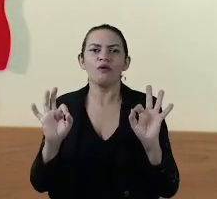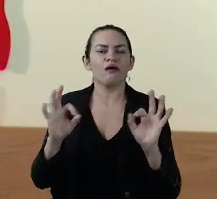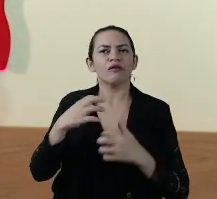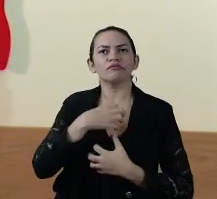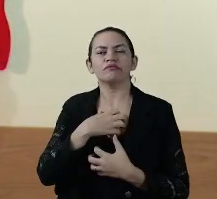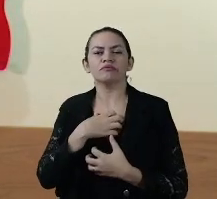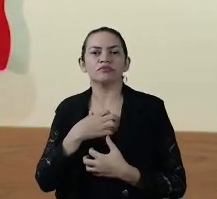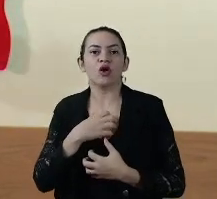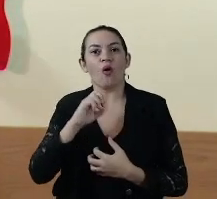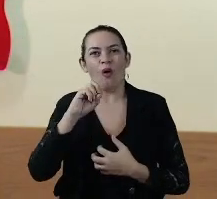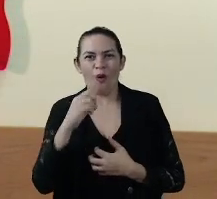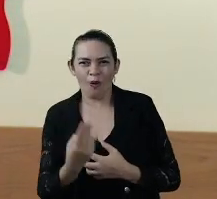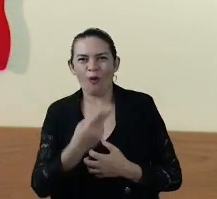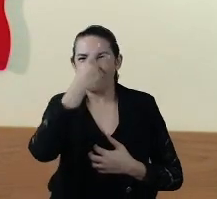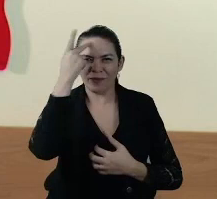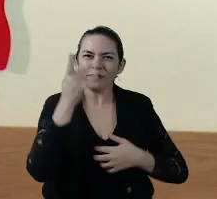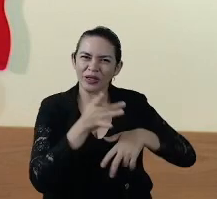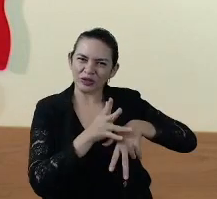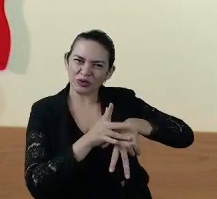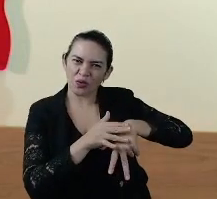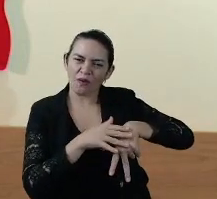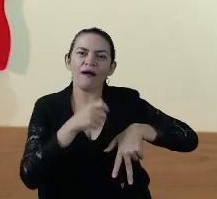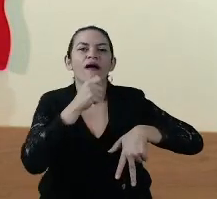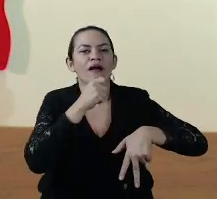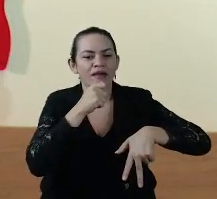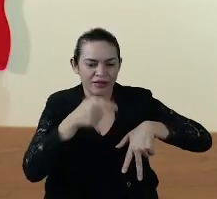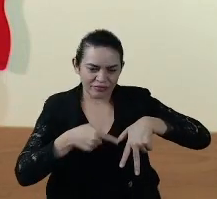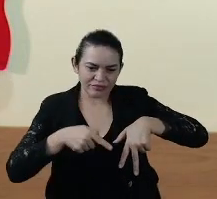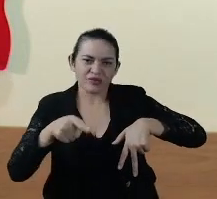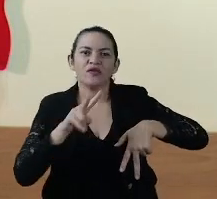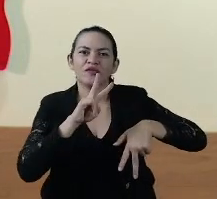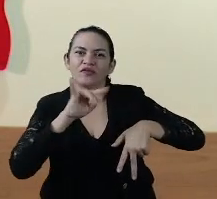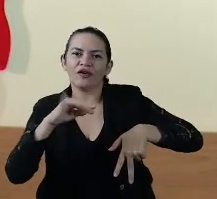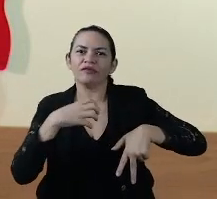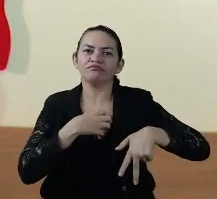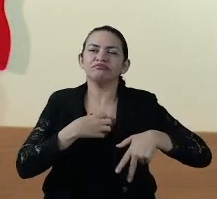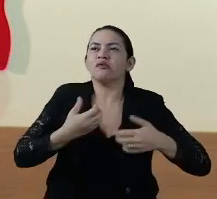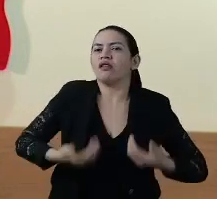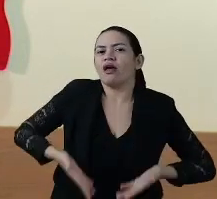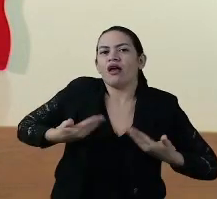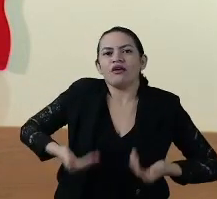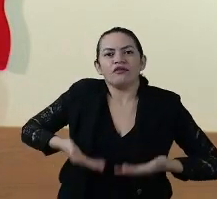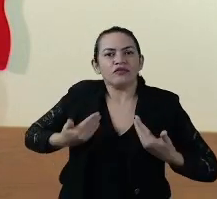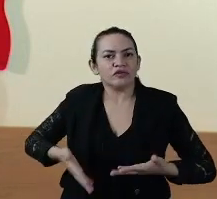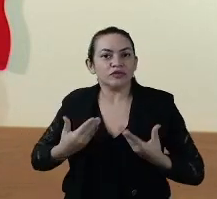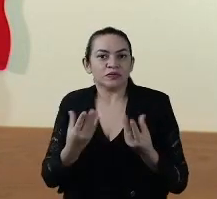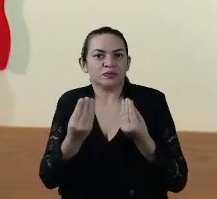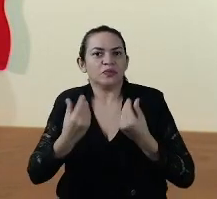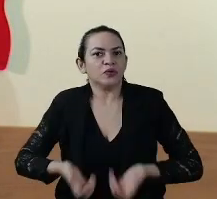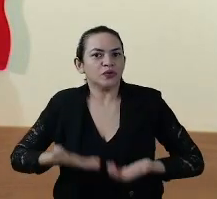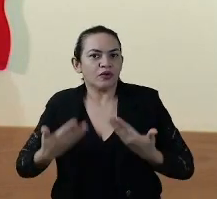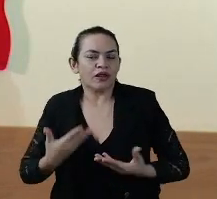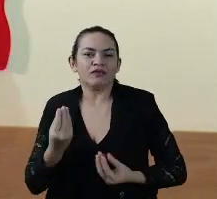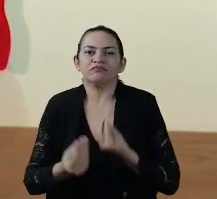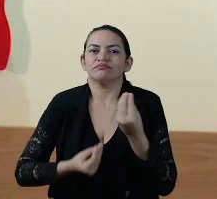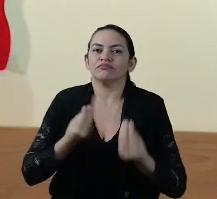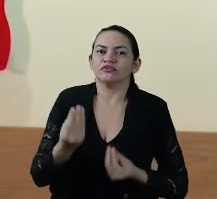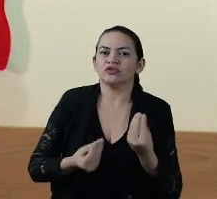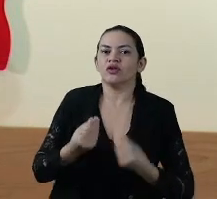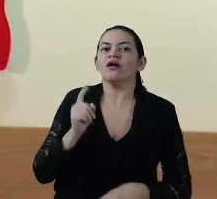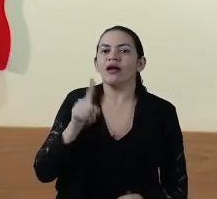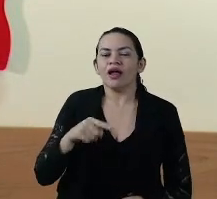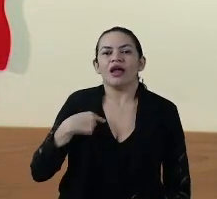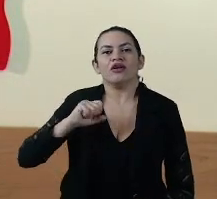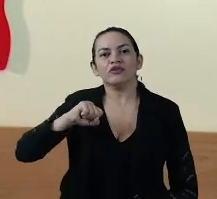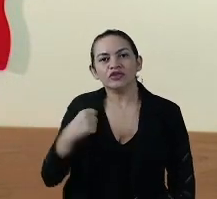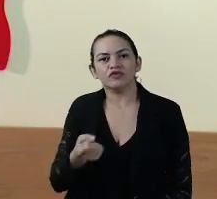ou pessoas que ainda irão se manifestar, têm se tomas leves, muito leves, de modo que é